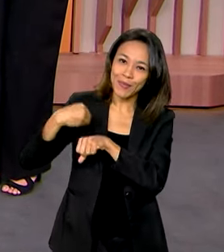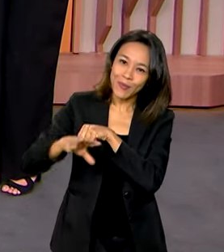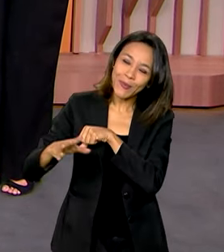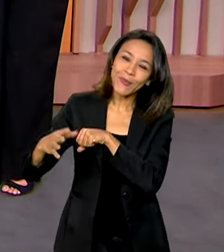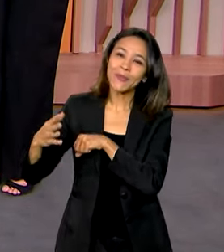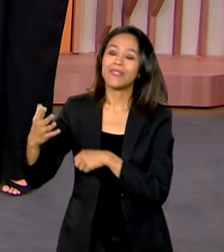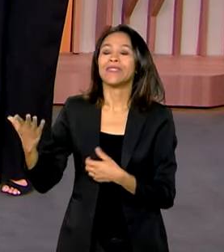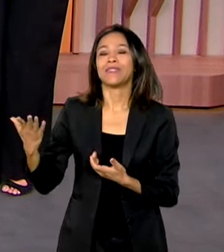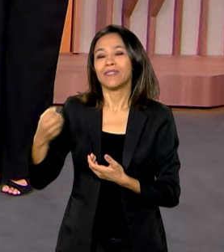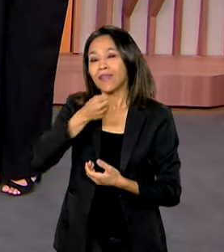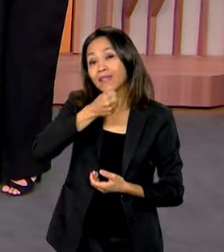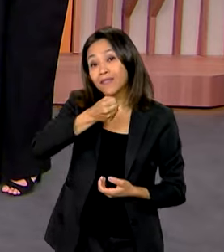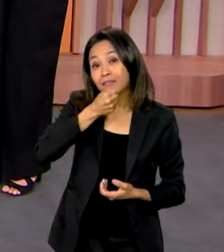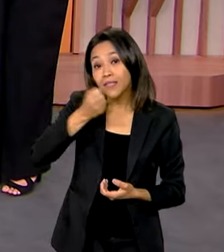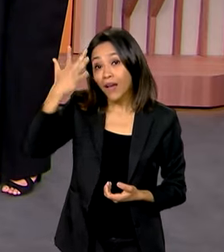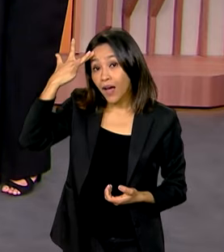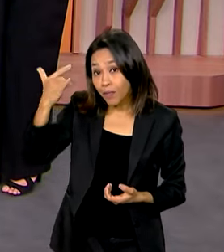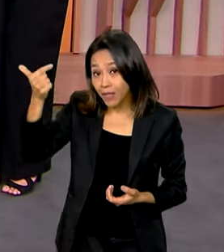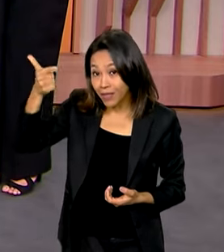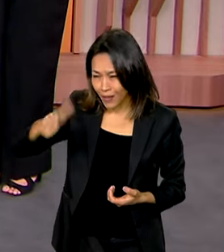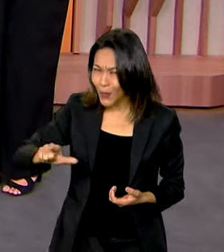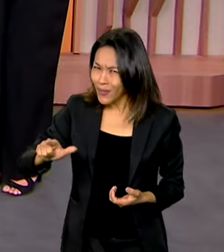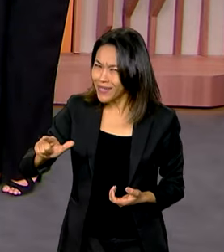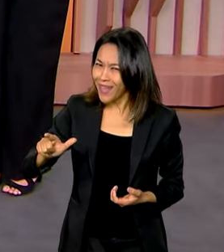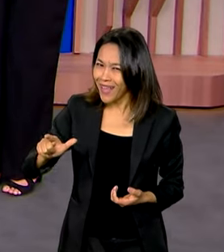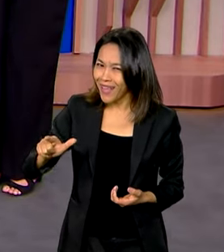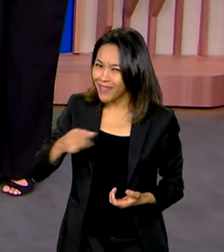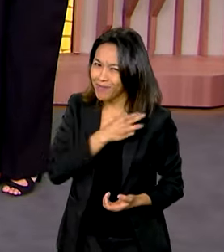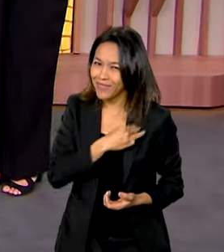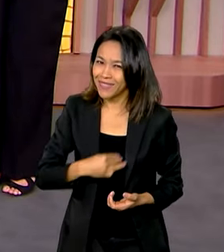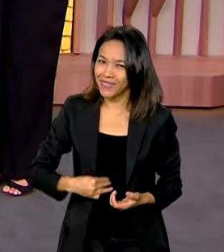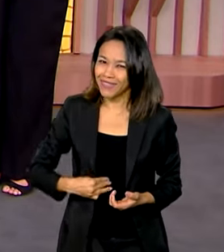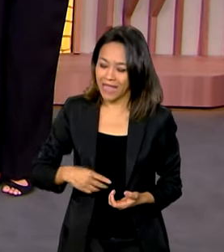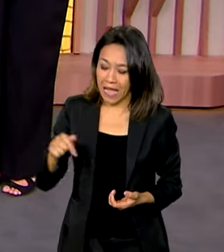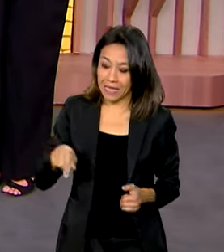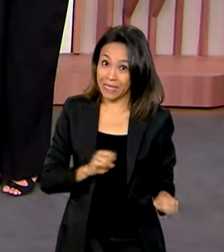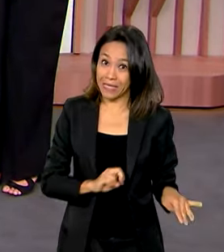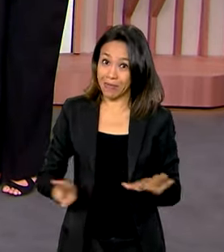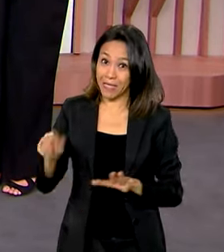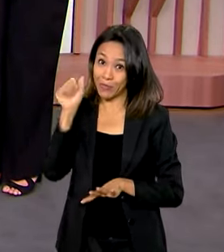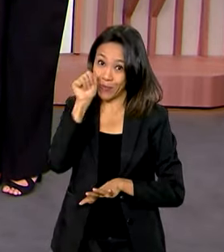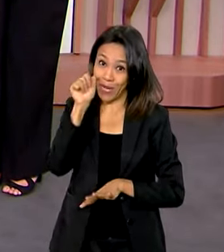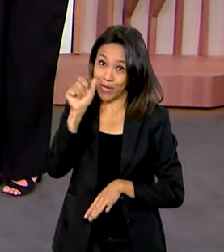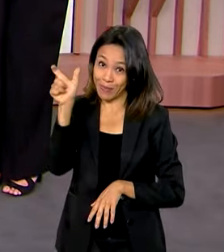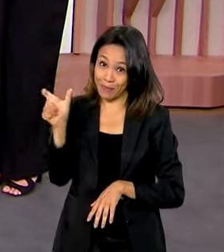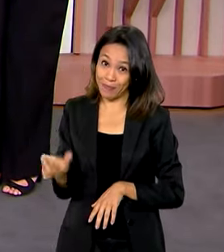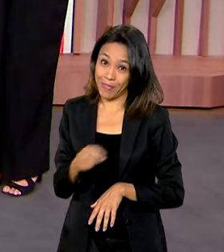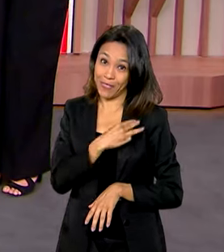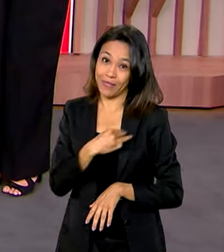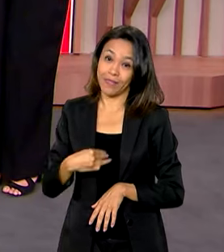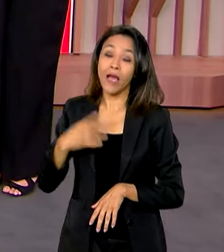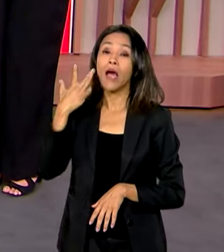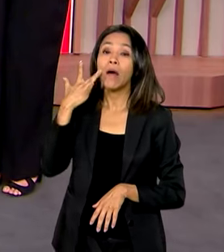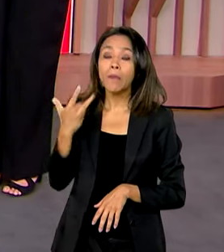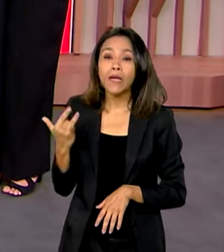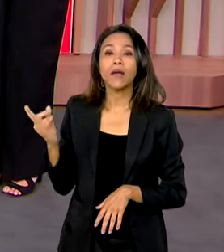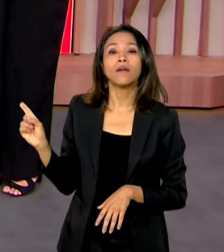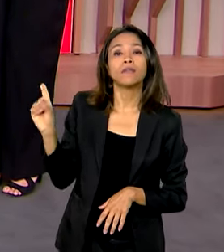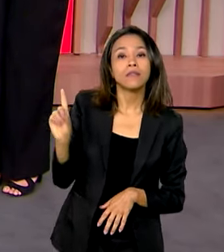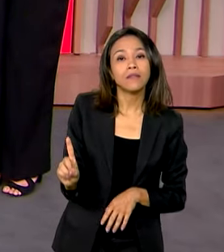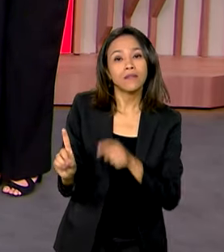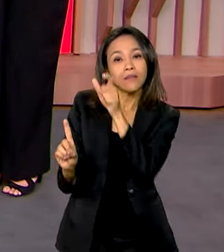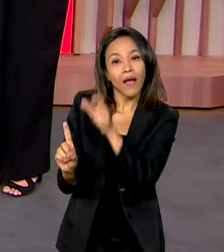pelos destaques do Bom Dia Ministra. E amanhã tem outra ministra, não é mesmo? Essa semana de mulheres, Vanessa, amanhã a gente estará com a ministra do